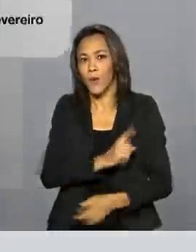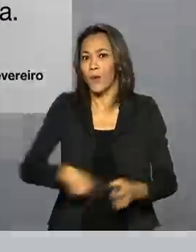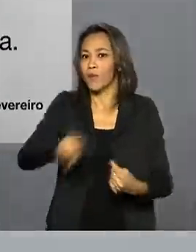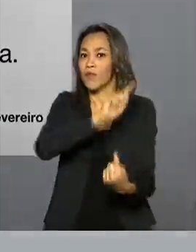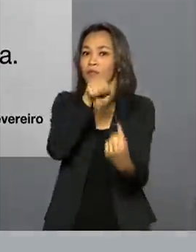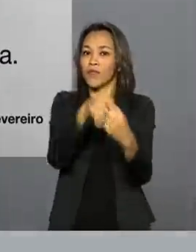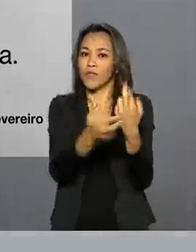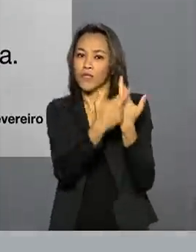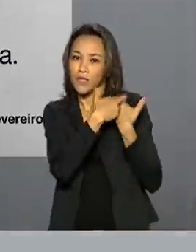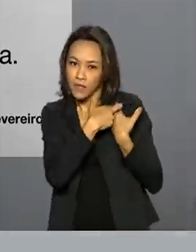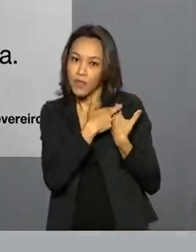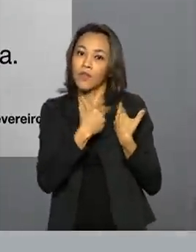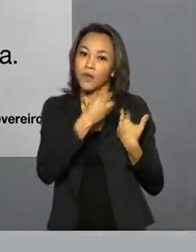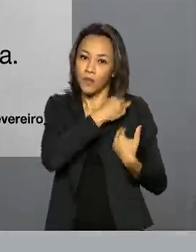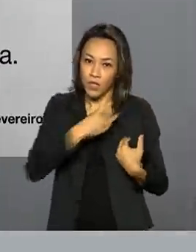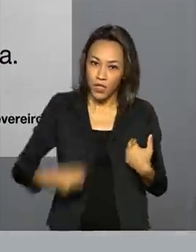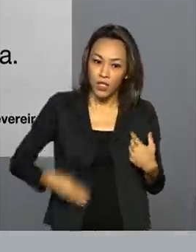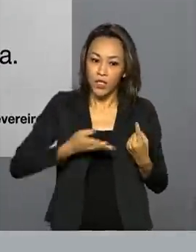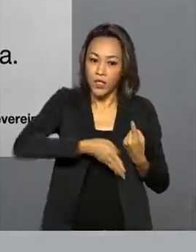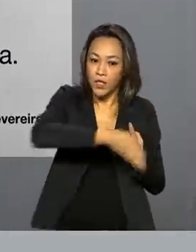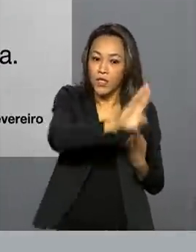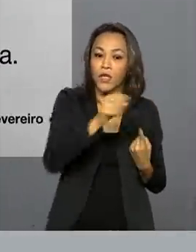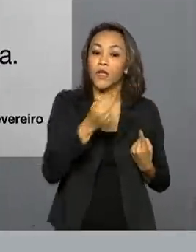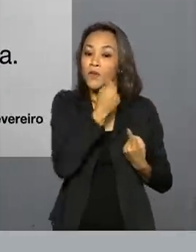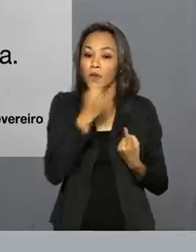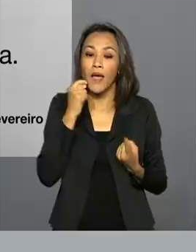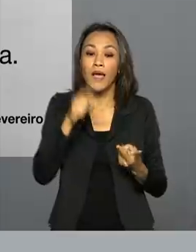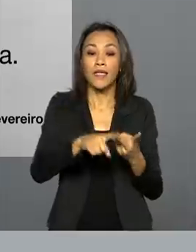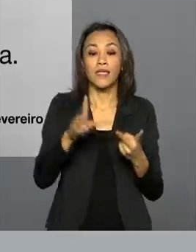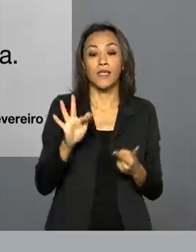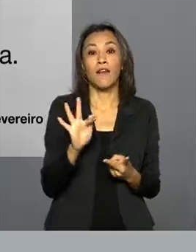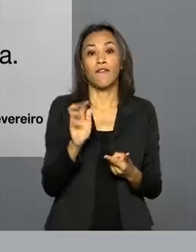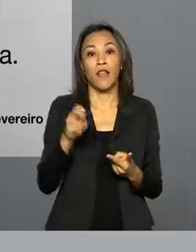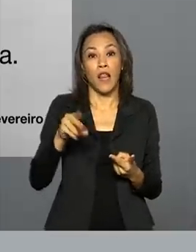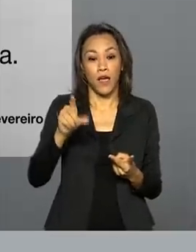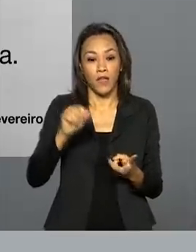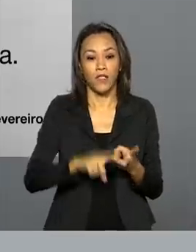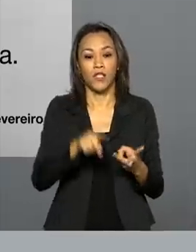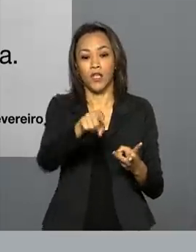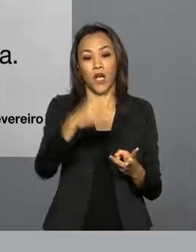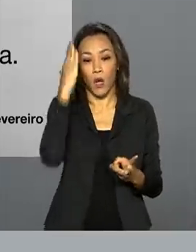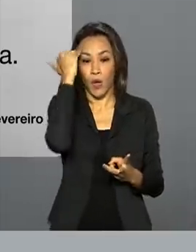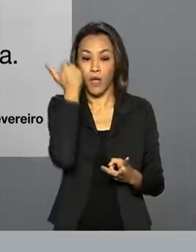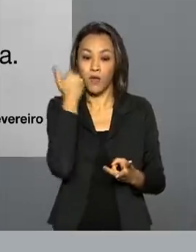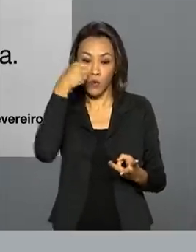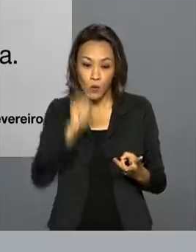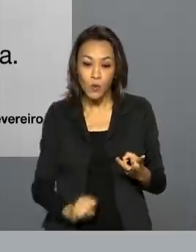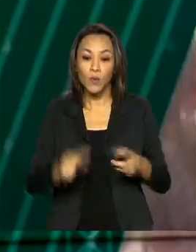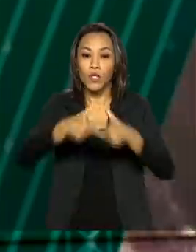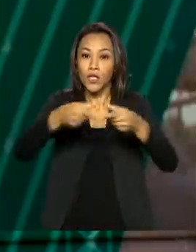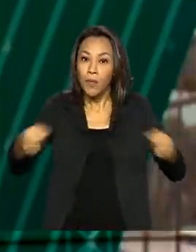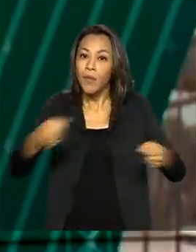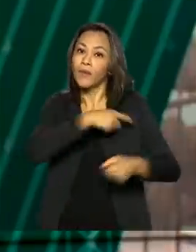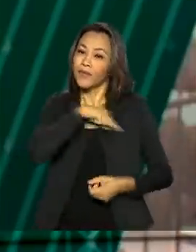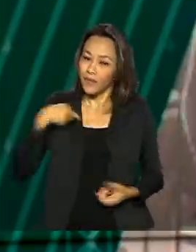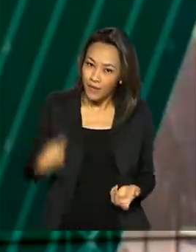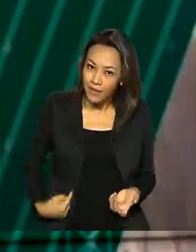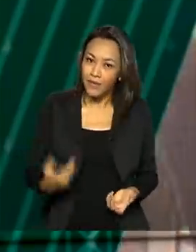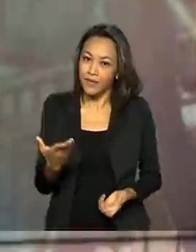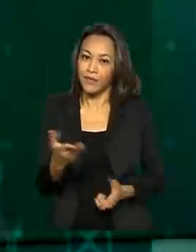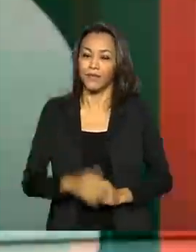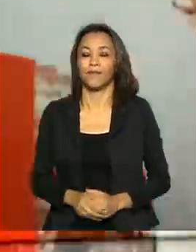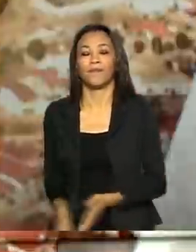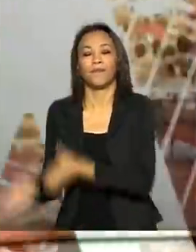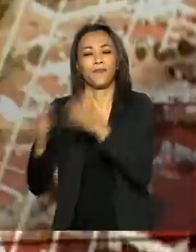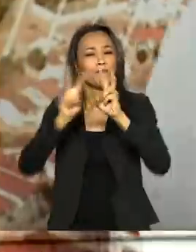internacional passará por países como Suécia, Finlândia, Coreia do Sul, Japão e China. Vamos